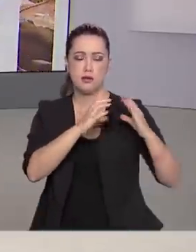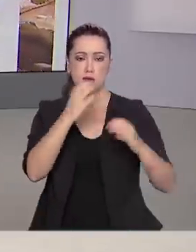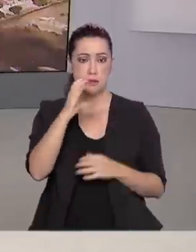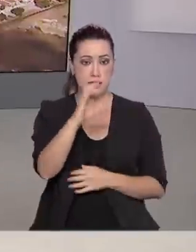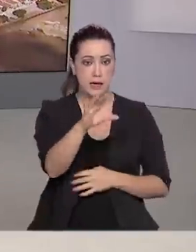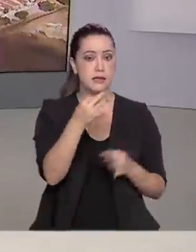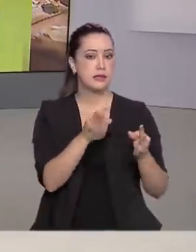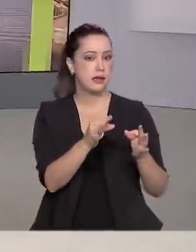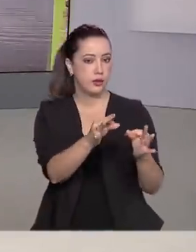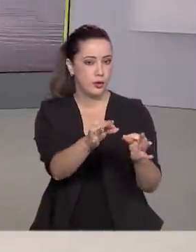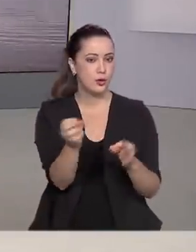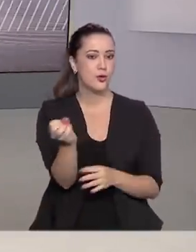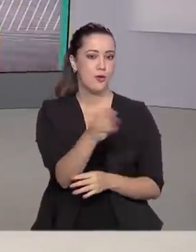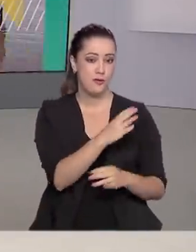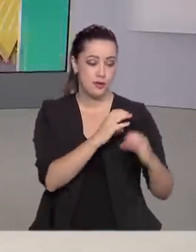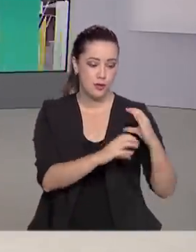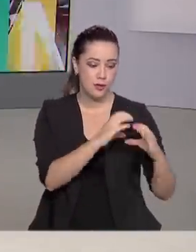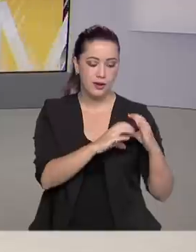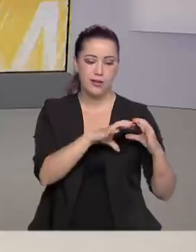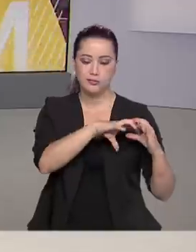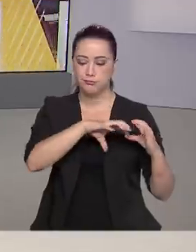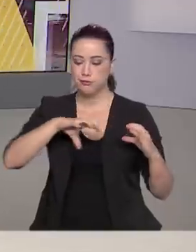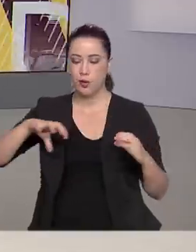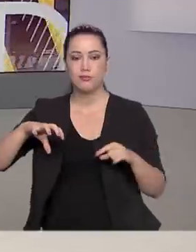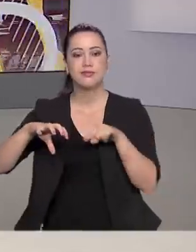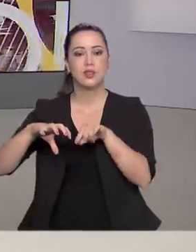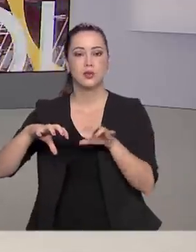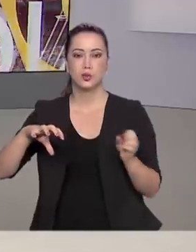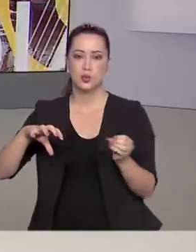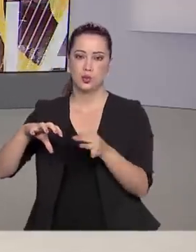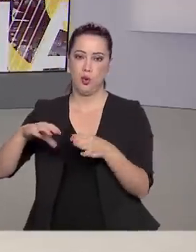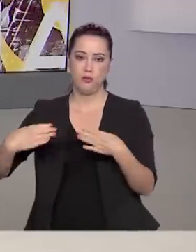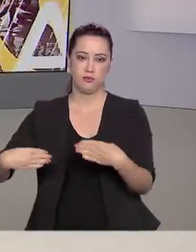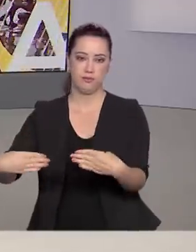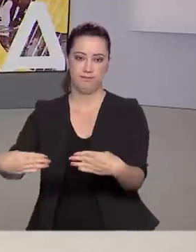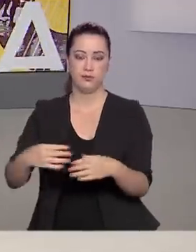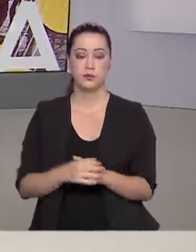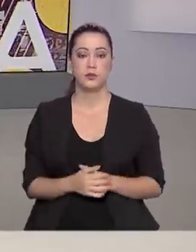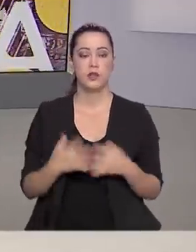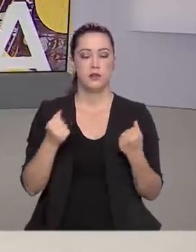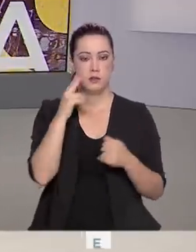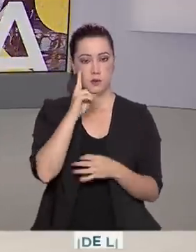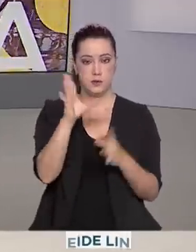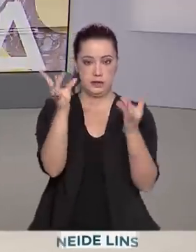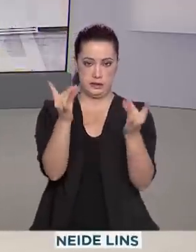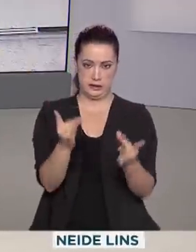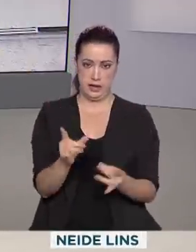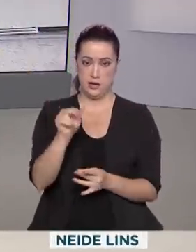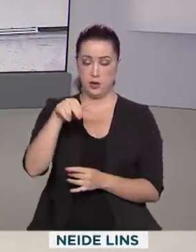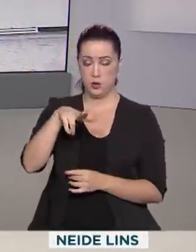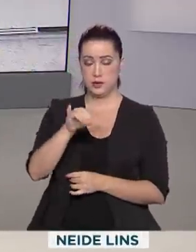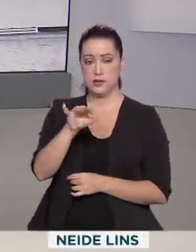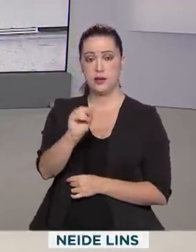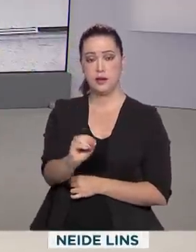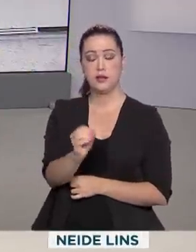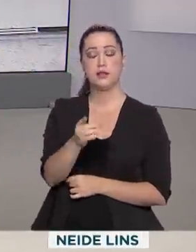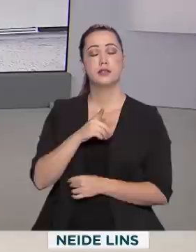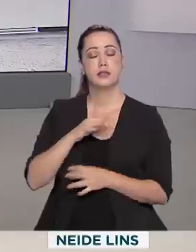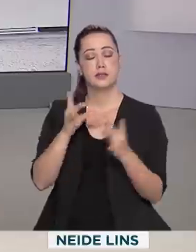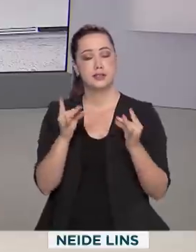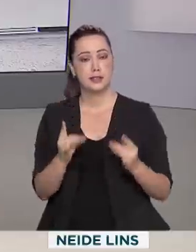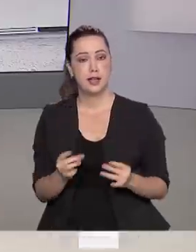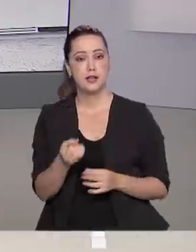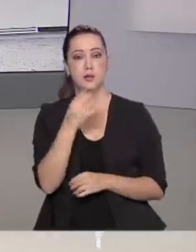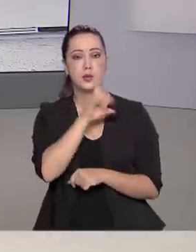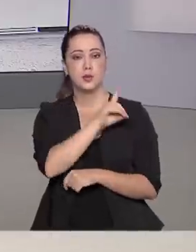Ciência, Tecnologia, Inovações e Comunicações. Vamos conversar com a repórter Luciana Colares de Holanda. Bom dia, Luciana. Como é